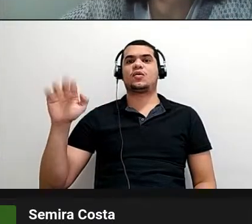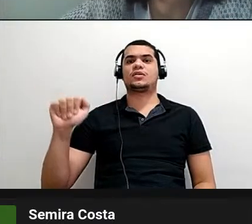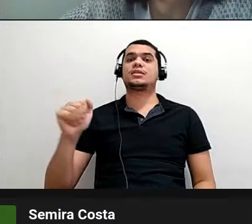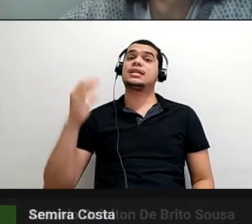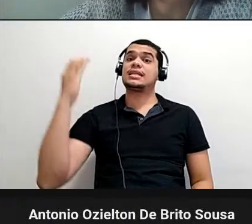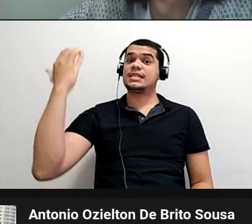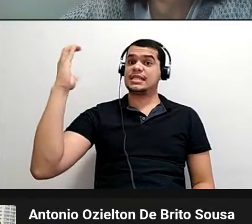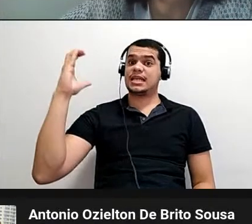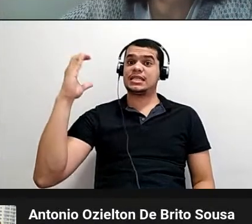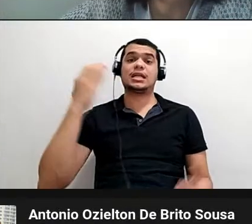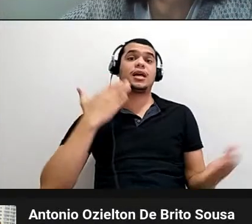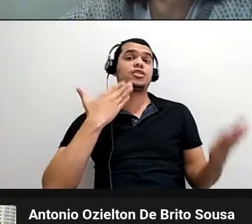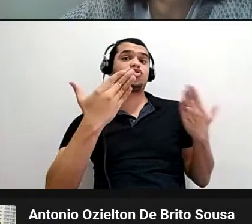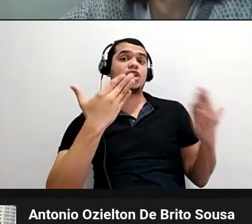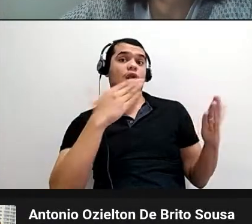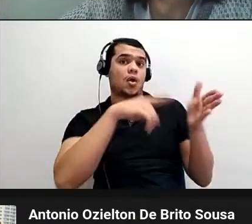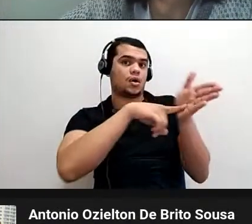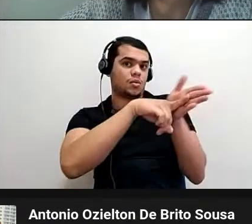com a pesquisa?